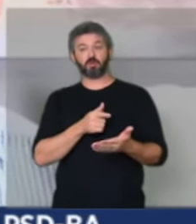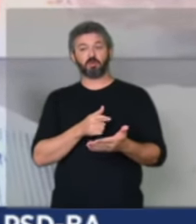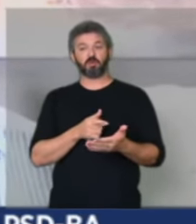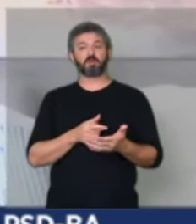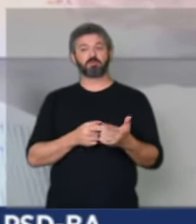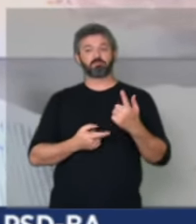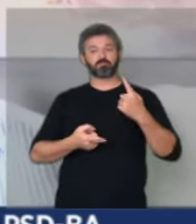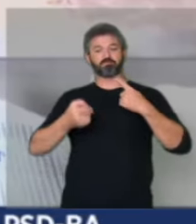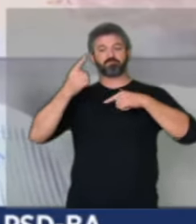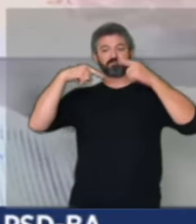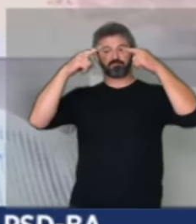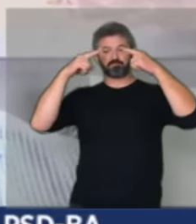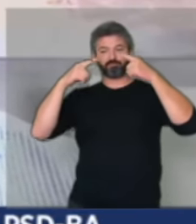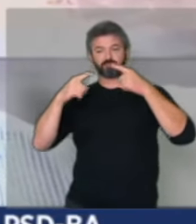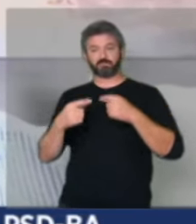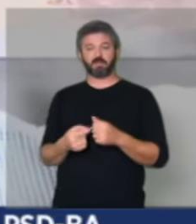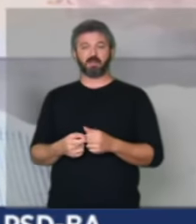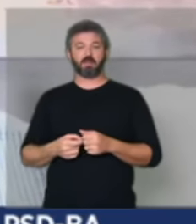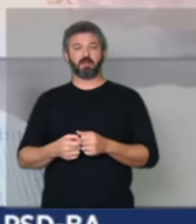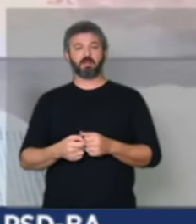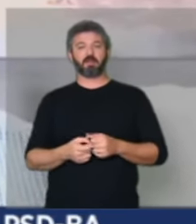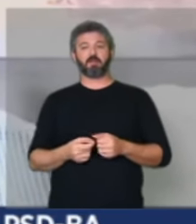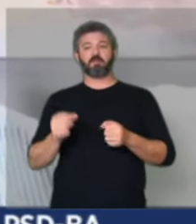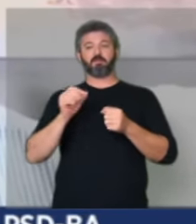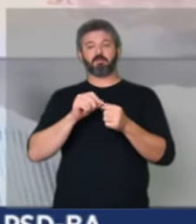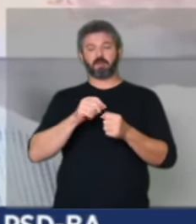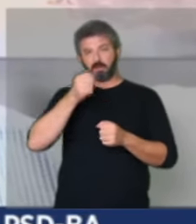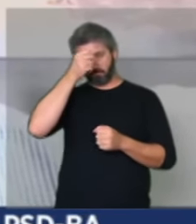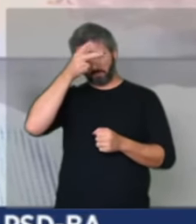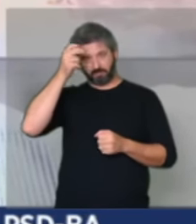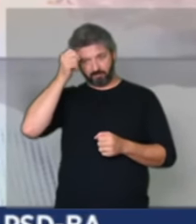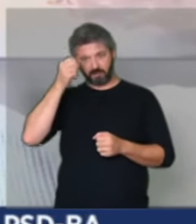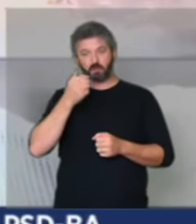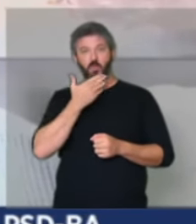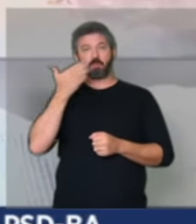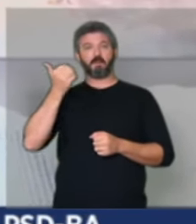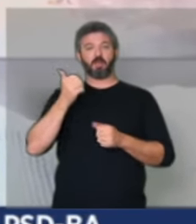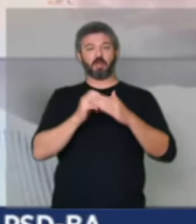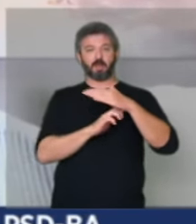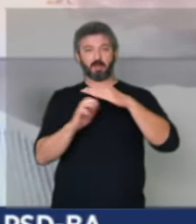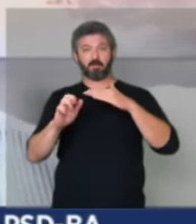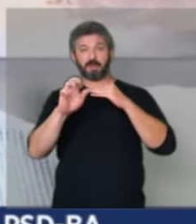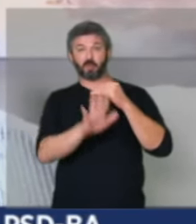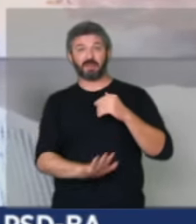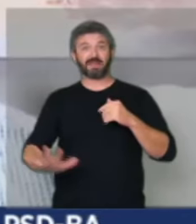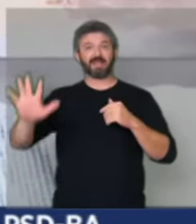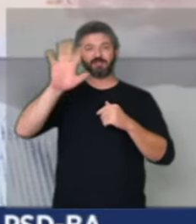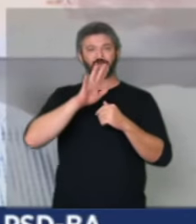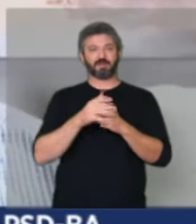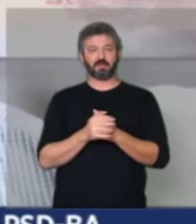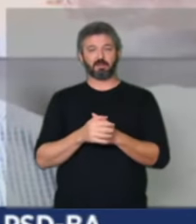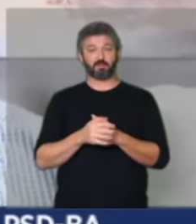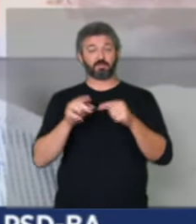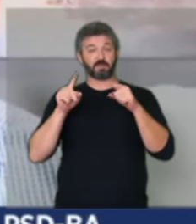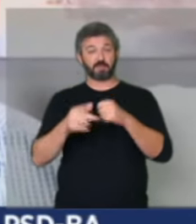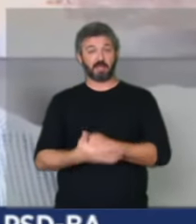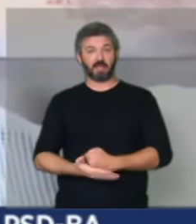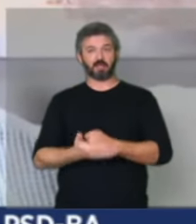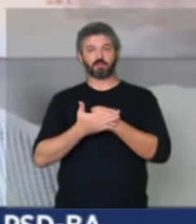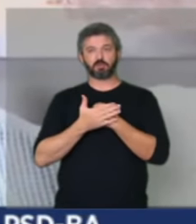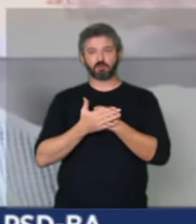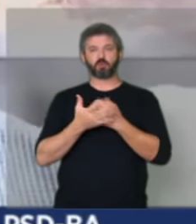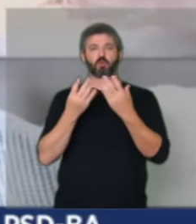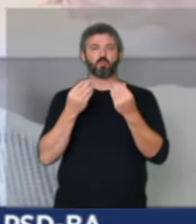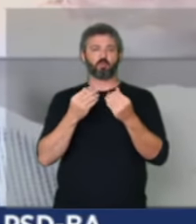SEBRAE que nos deu a prefeitura de Guanambi como prefeito empreendedor a nível nacional isso ajudou a muito